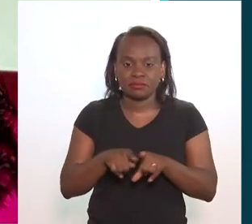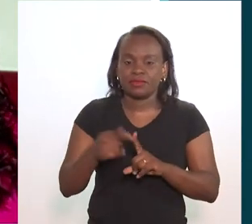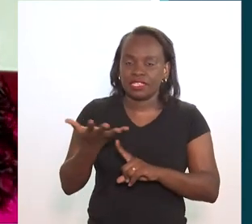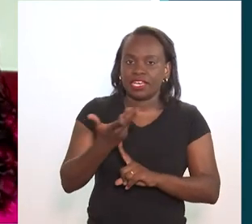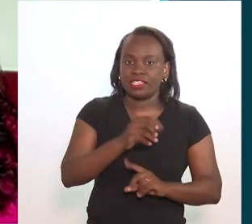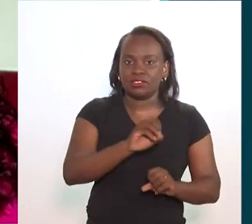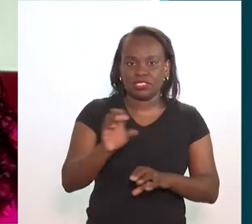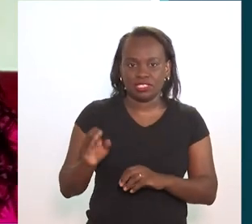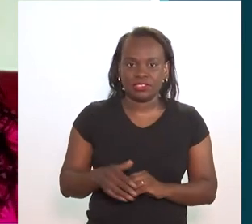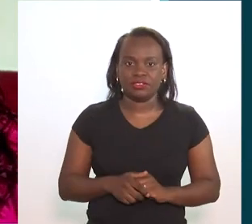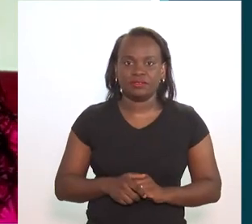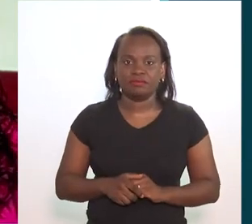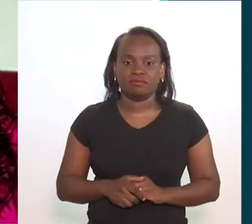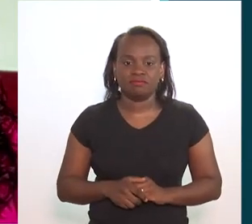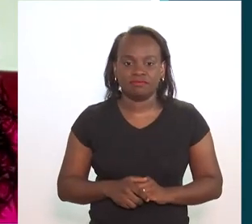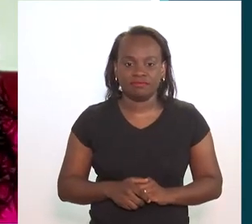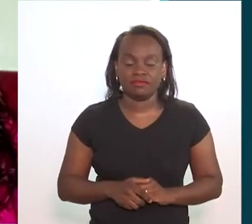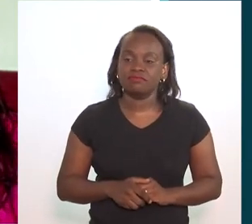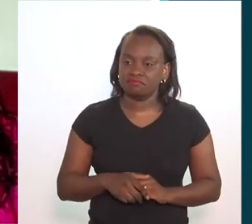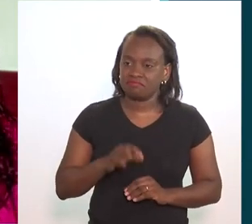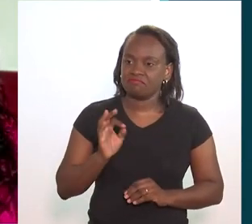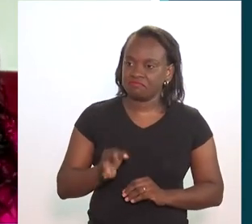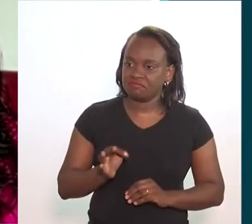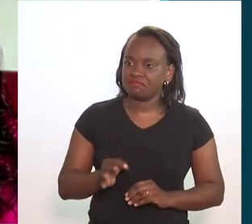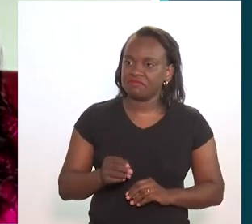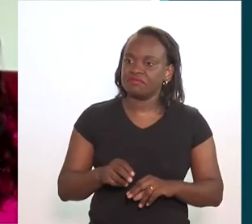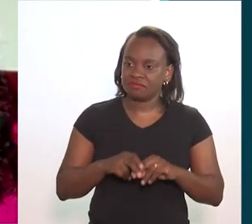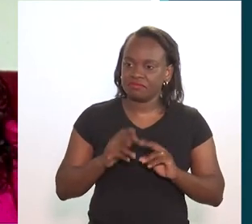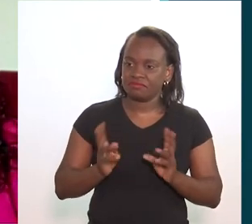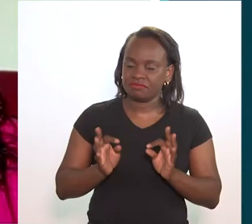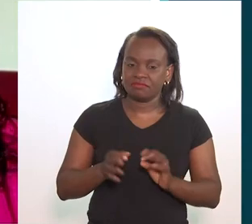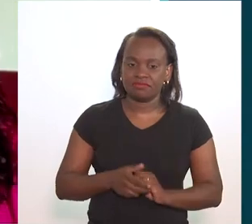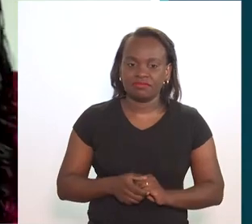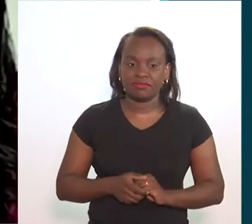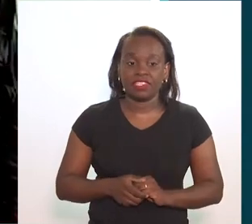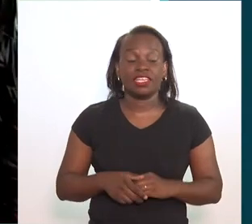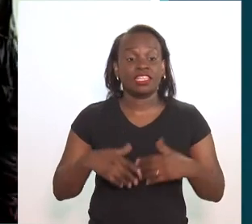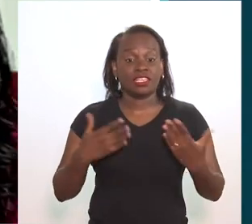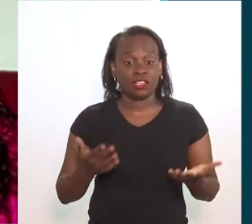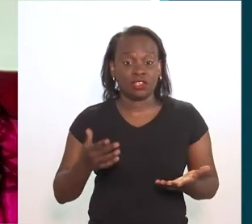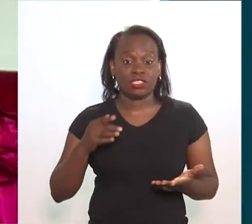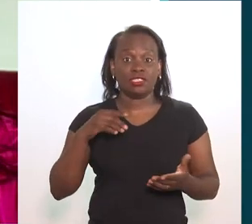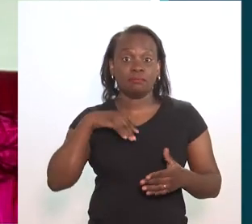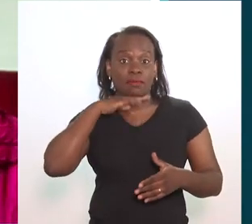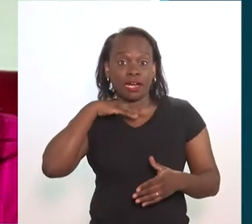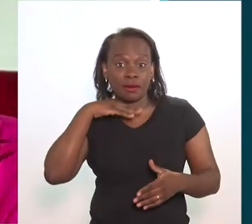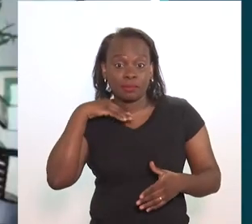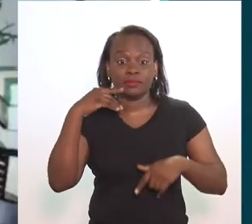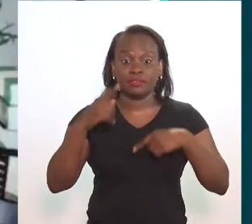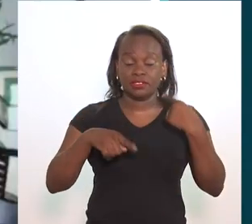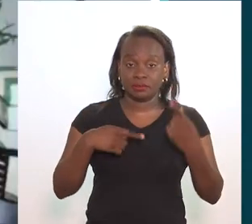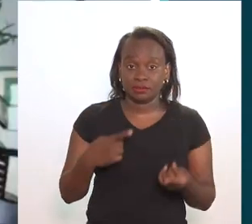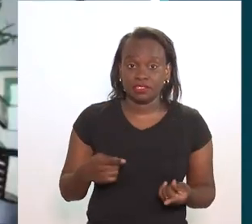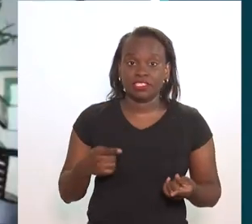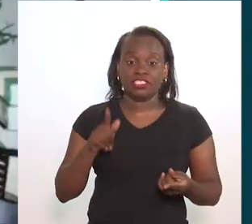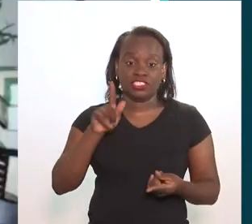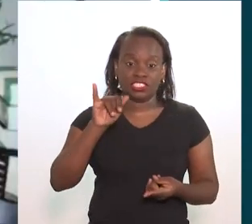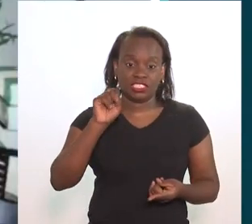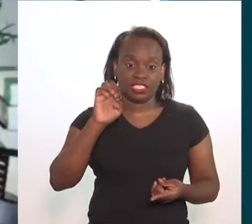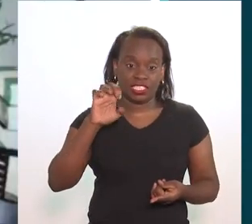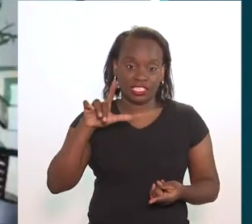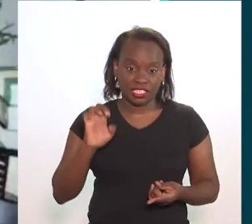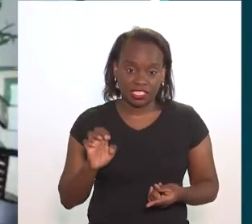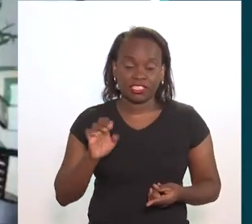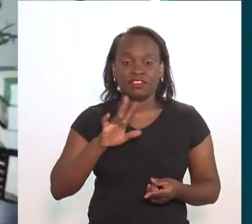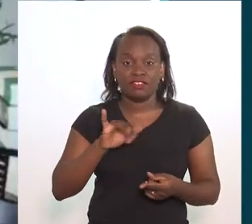então isso faz a gente levar e despertar esse prazer também nas crianças, na arte e educação. E depois desse papo aí da